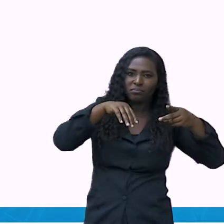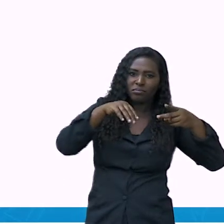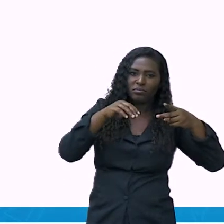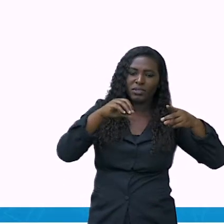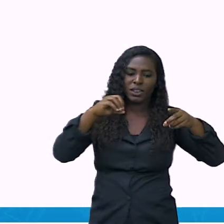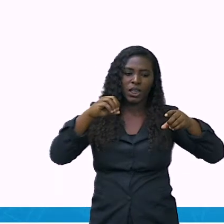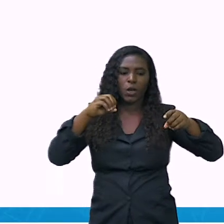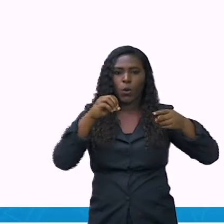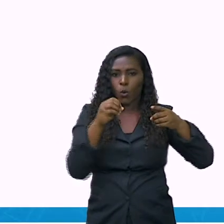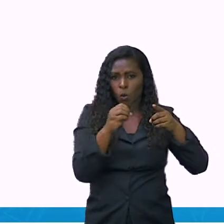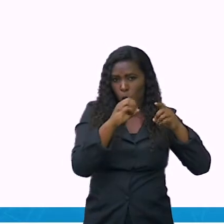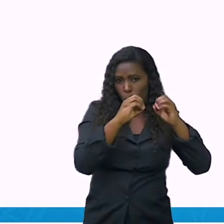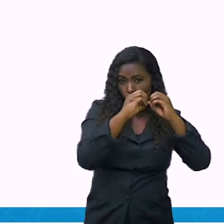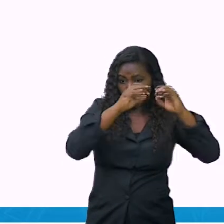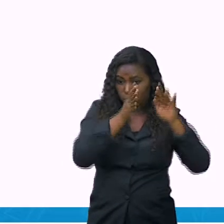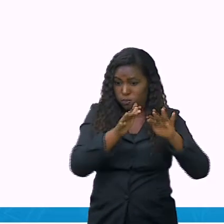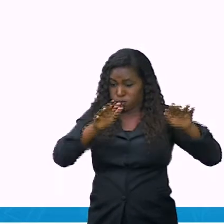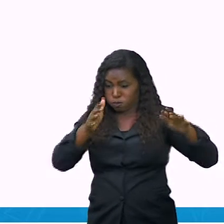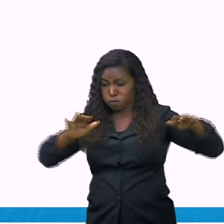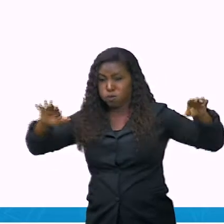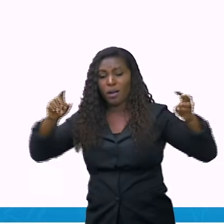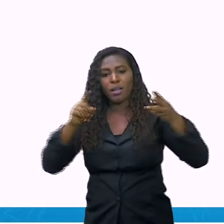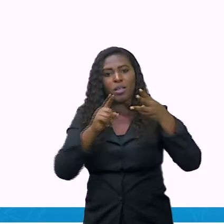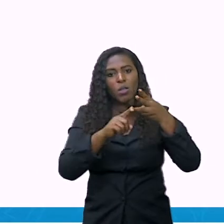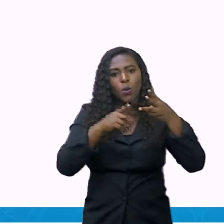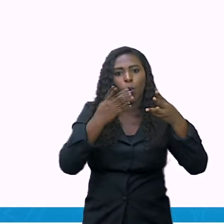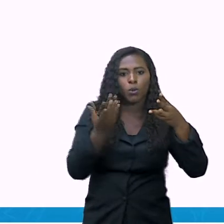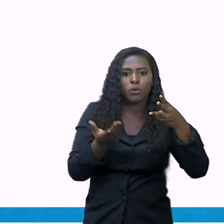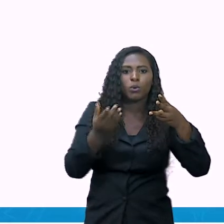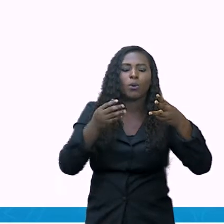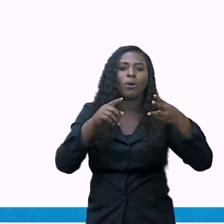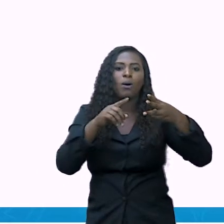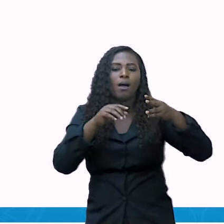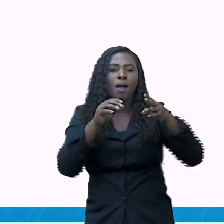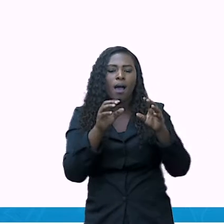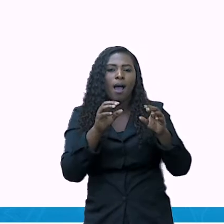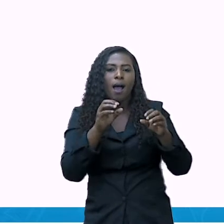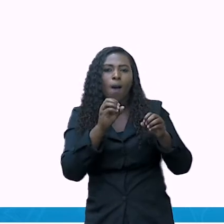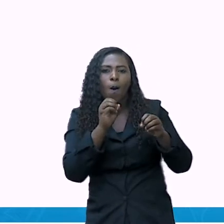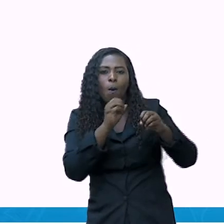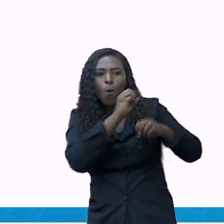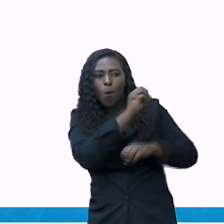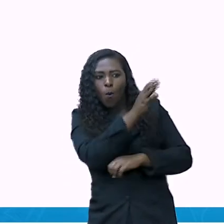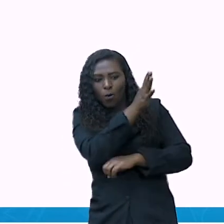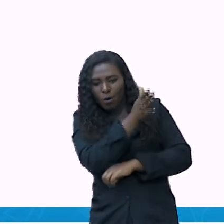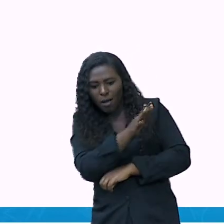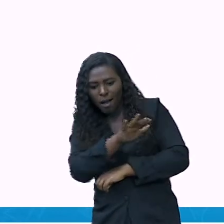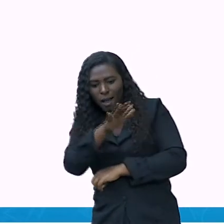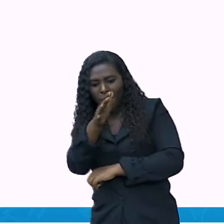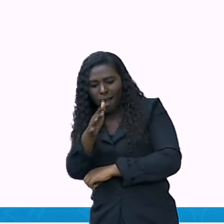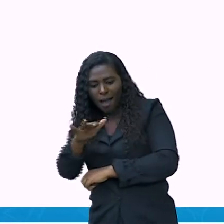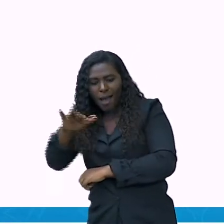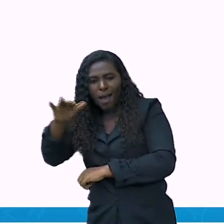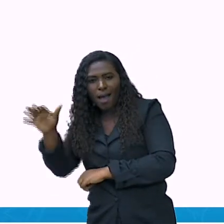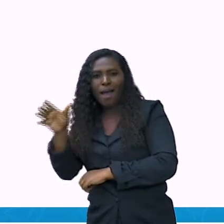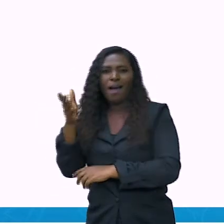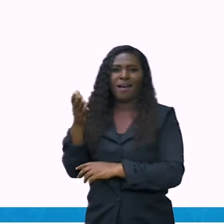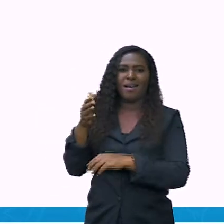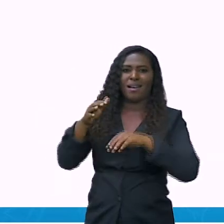oeste, além de fazer fronteira com a Europa, é delimitado também pelo mar